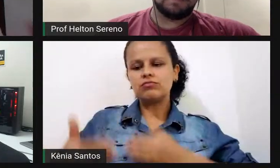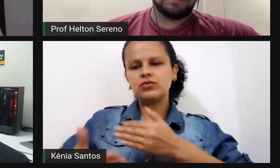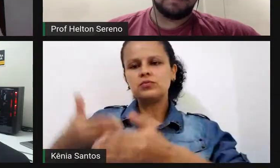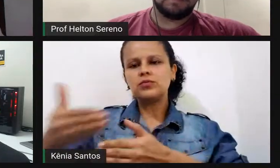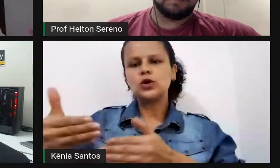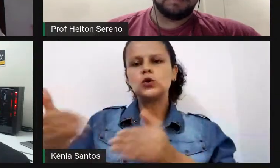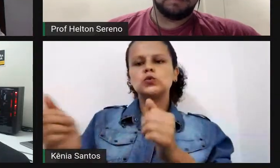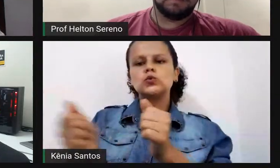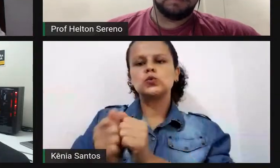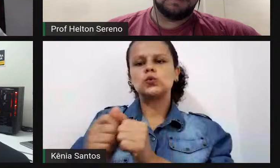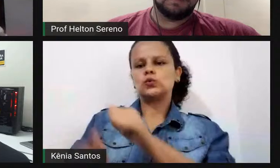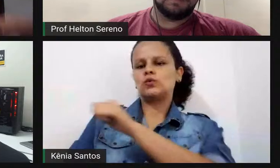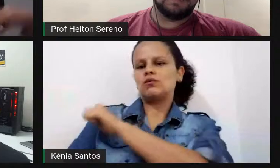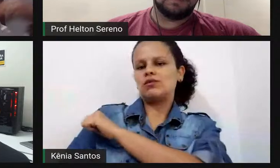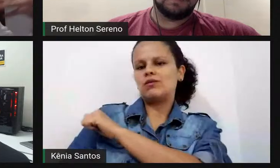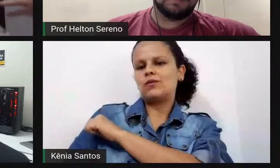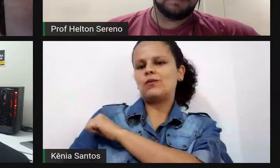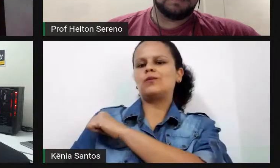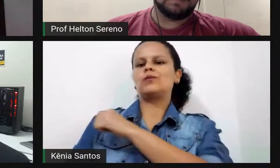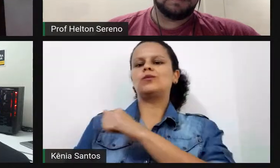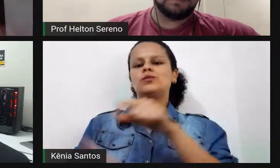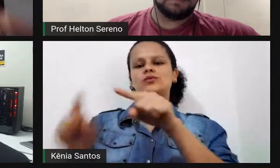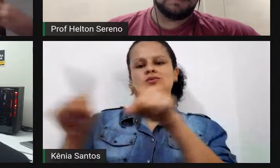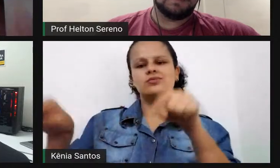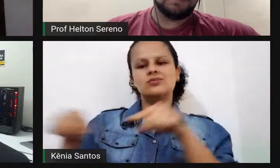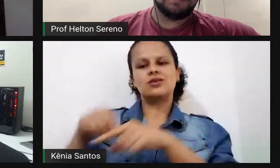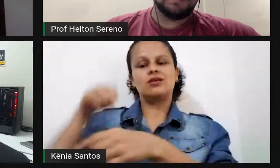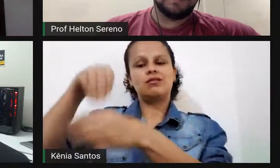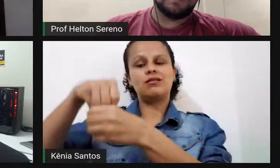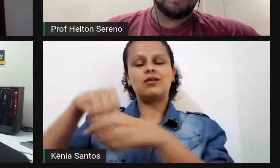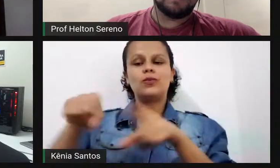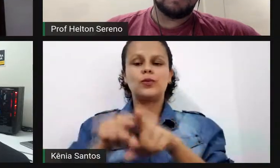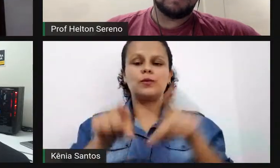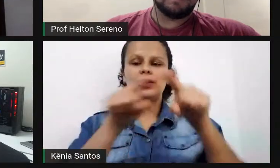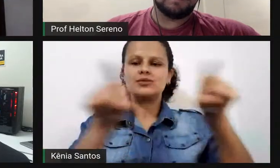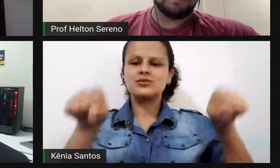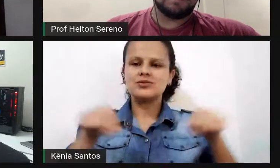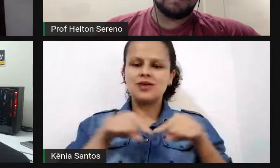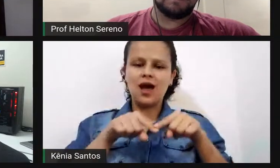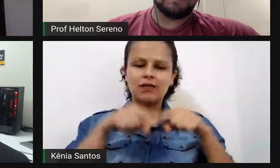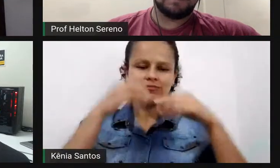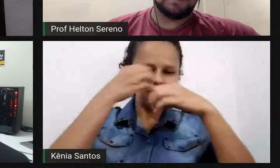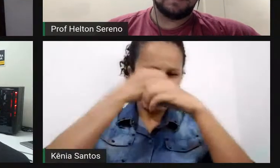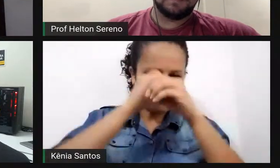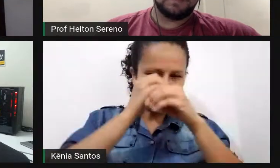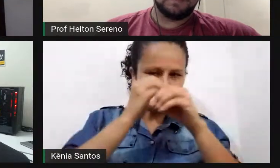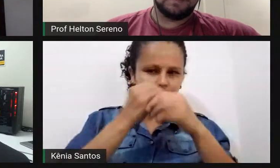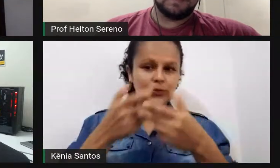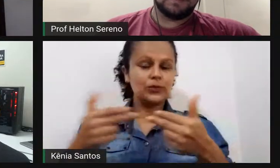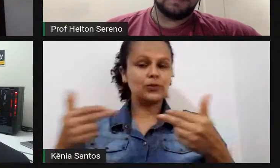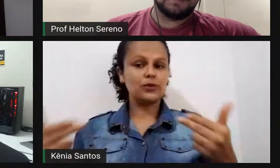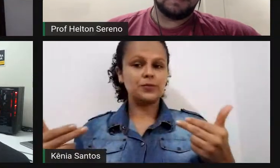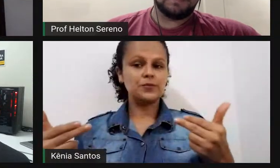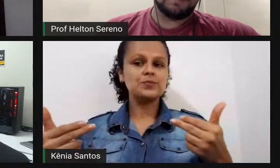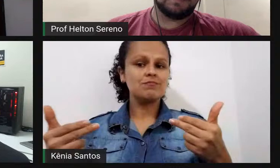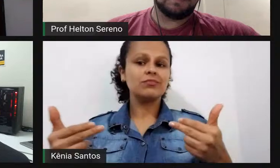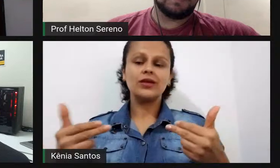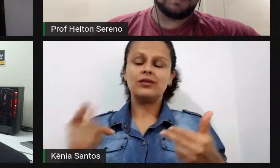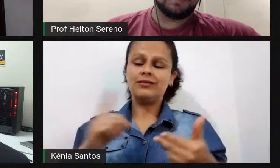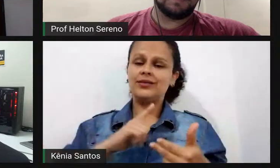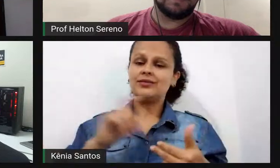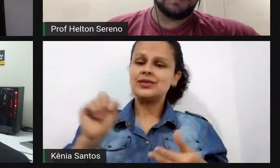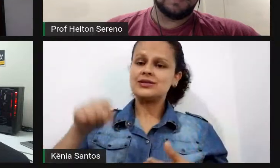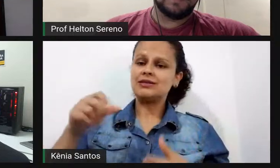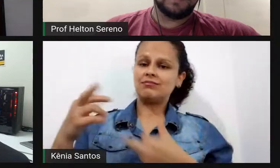relação, na nossa relação em sala de aula, nos laboratórios, outros espaços da escola e que nós temos sim a obrigação de